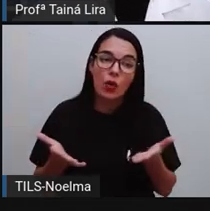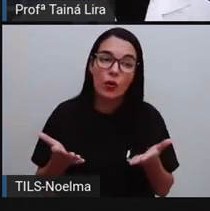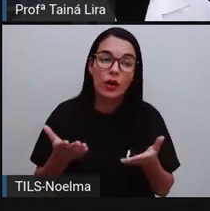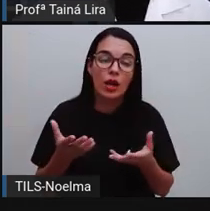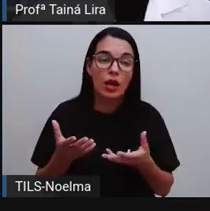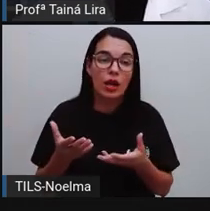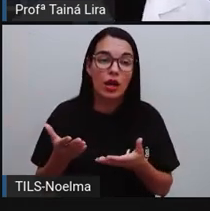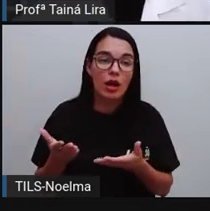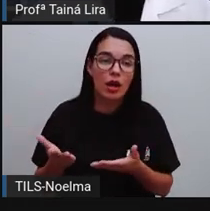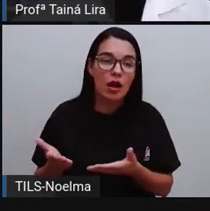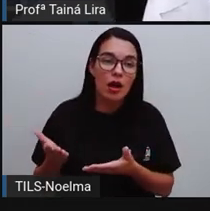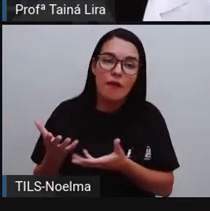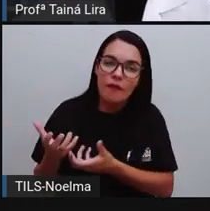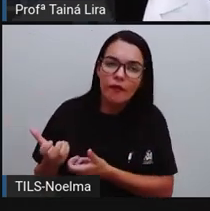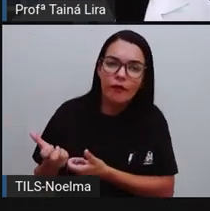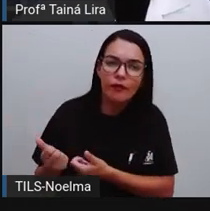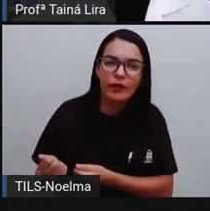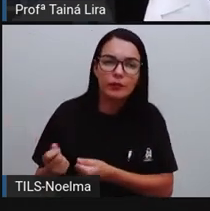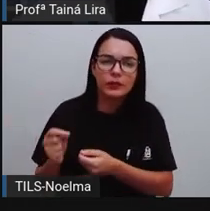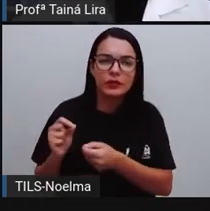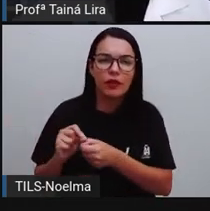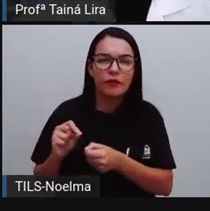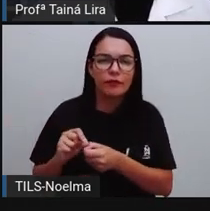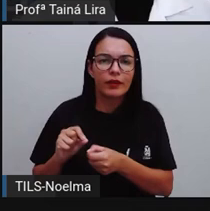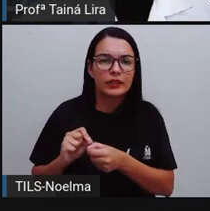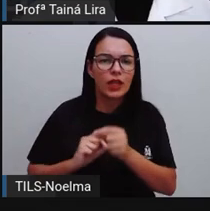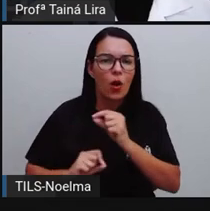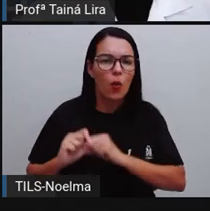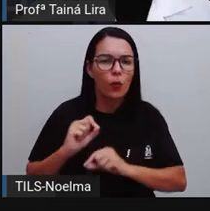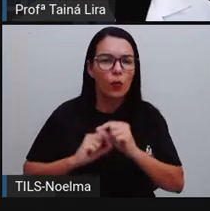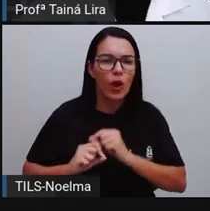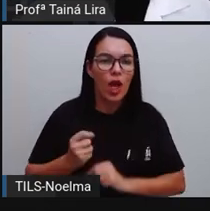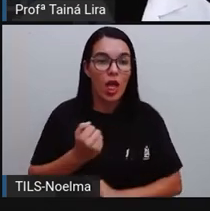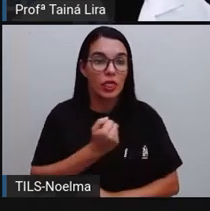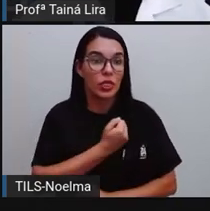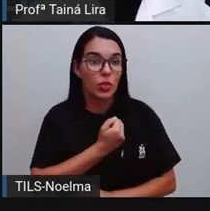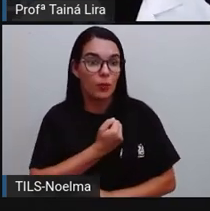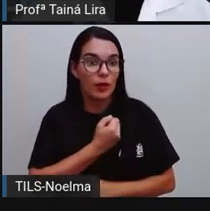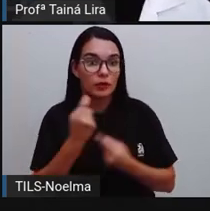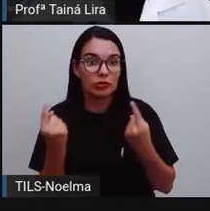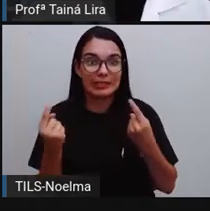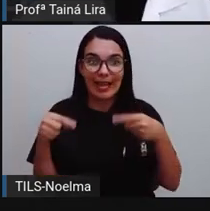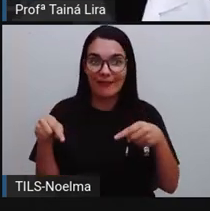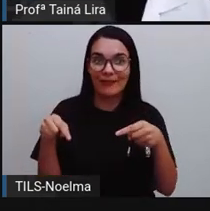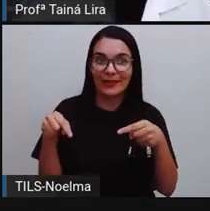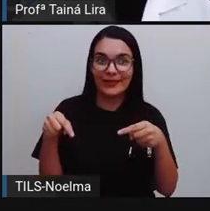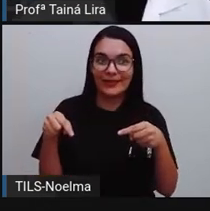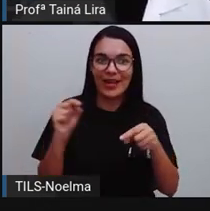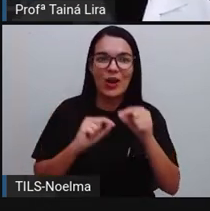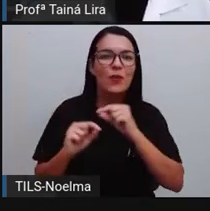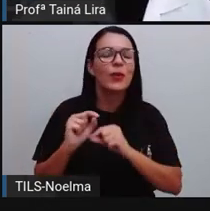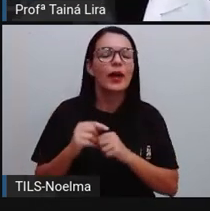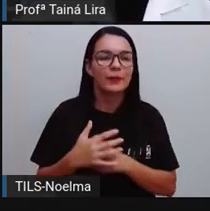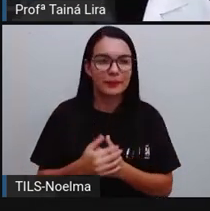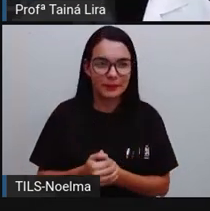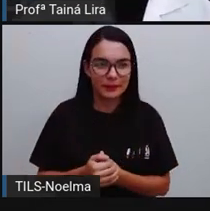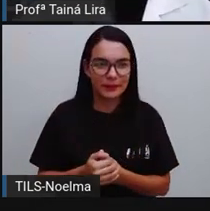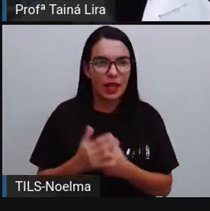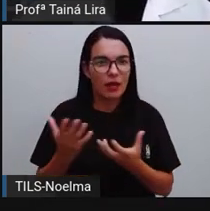Bom, agora, a gente vai partir para um desafio. Que desafio é esse, pró?